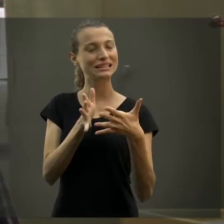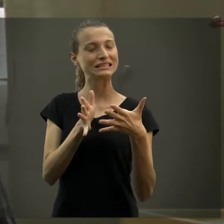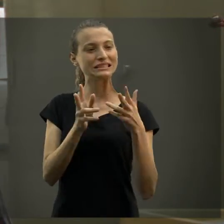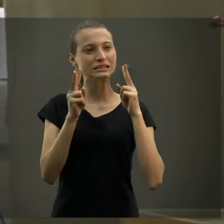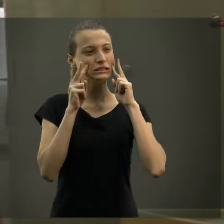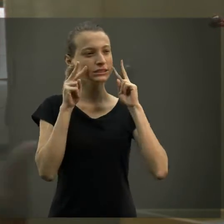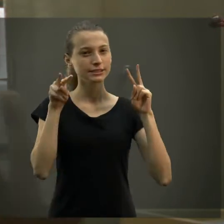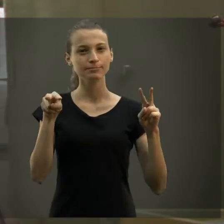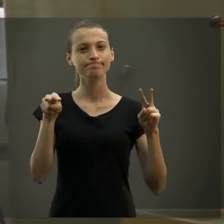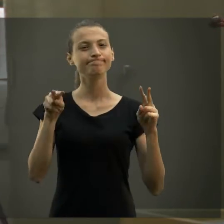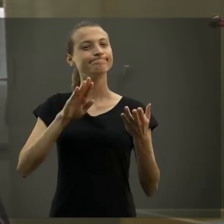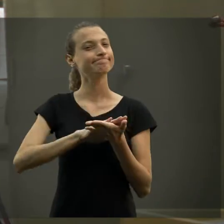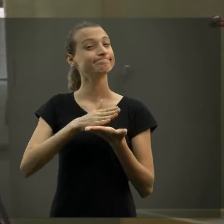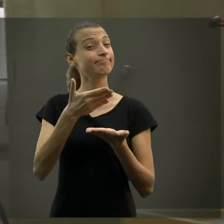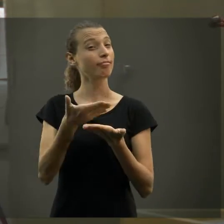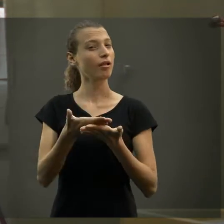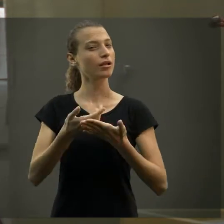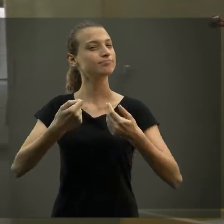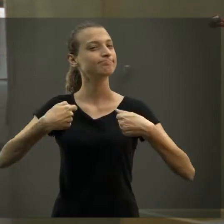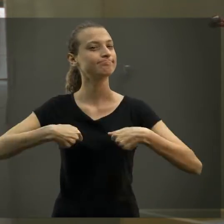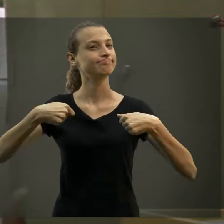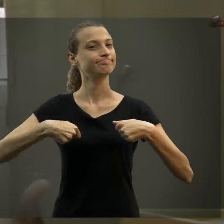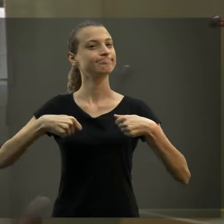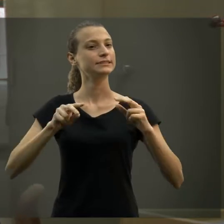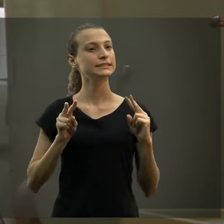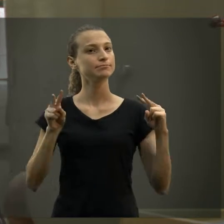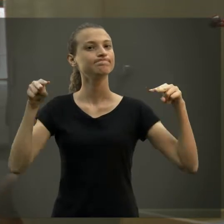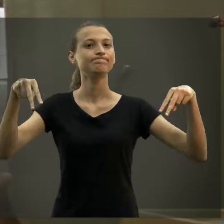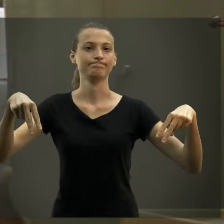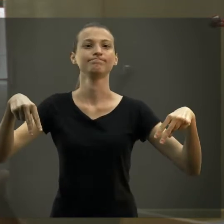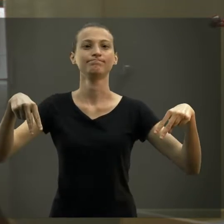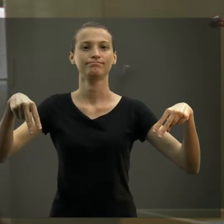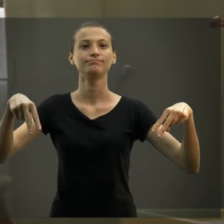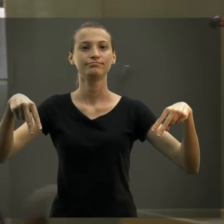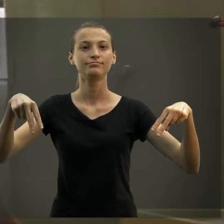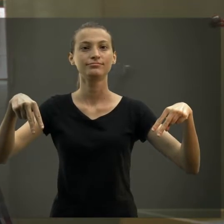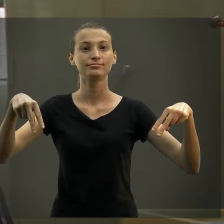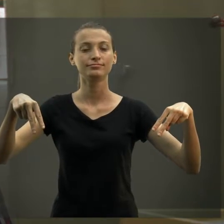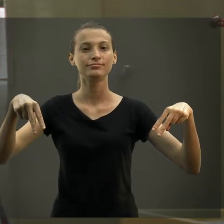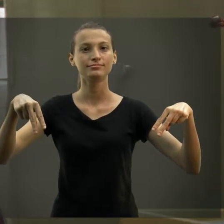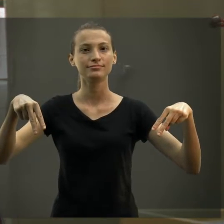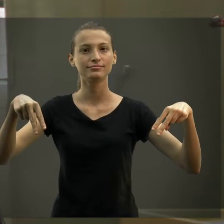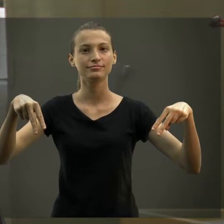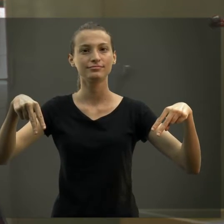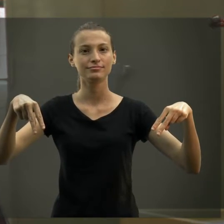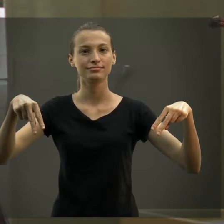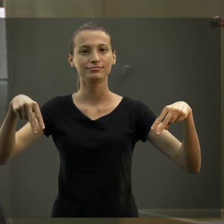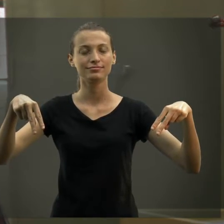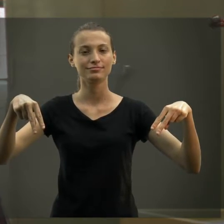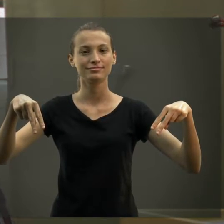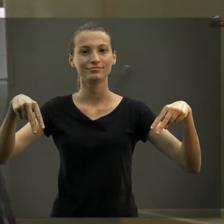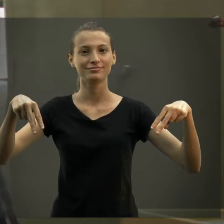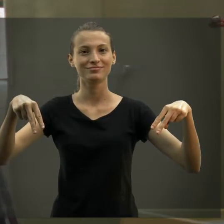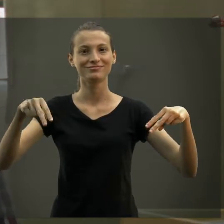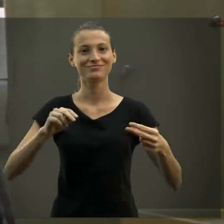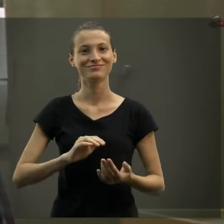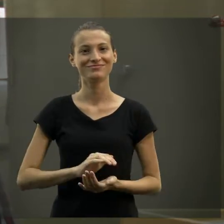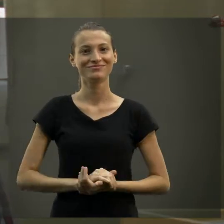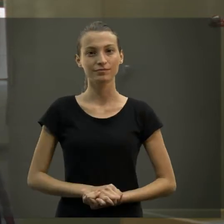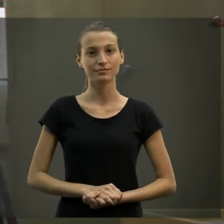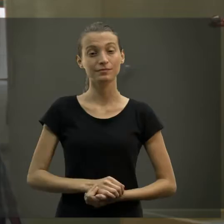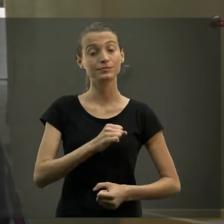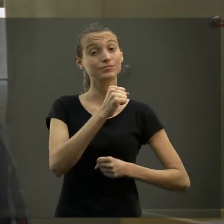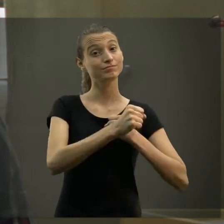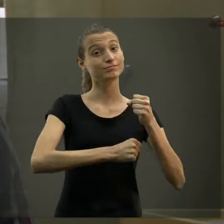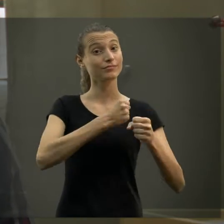protestante, aprendiam a língua brasileira de sinais e eram, então, convidadas a atuarem como intérpretes nesses contextos.